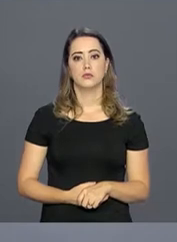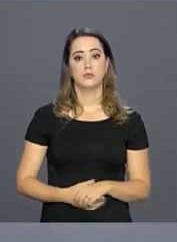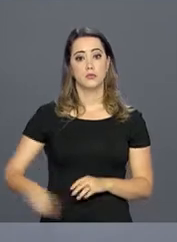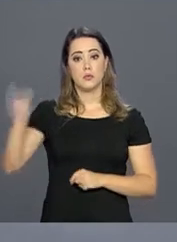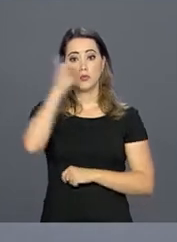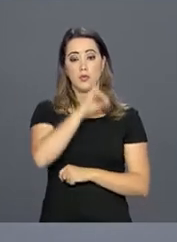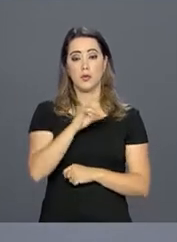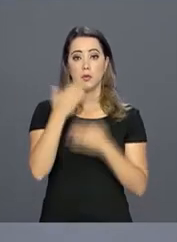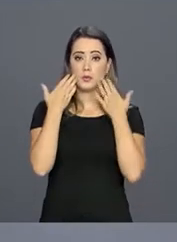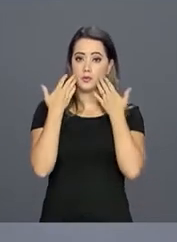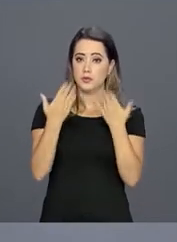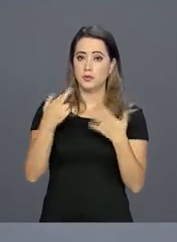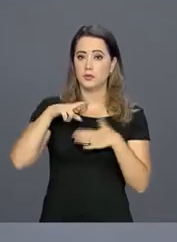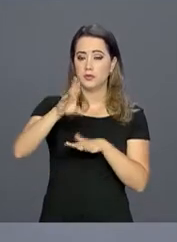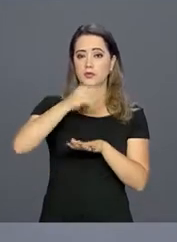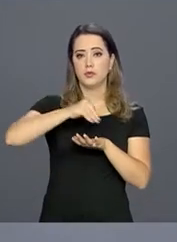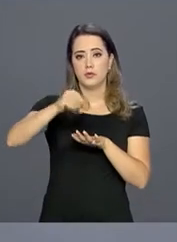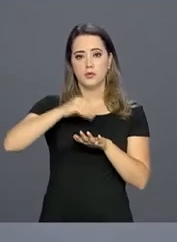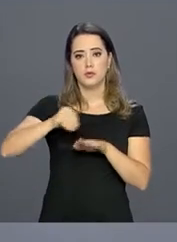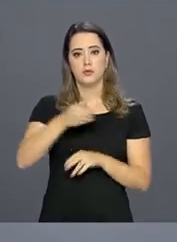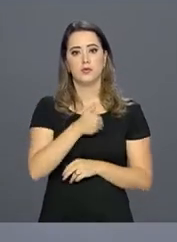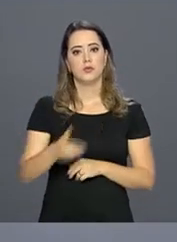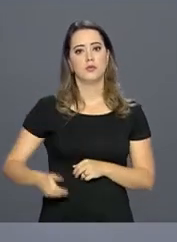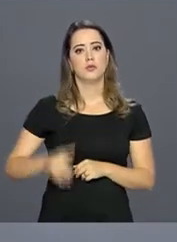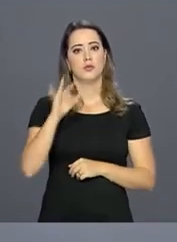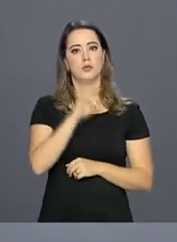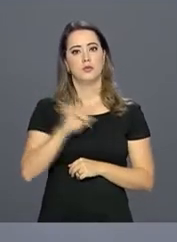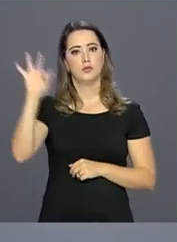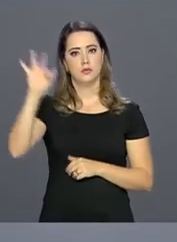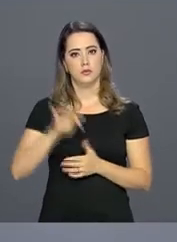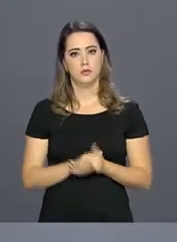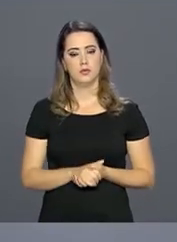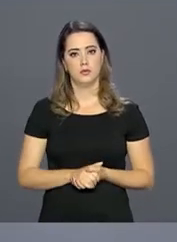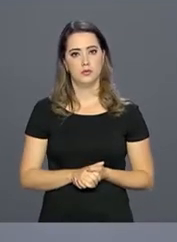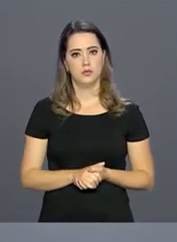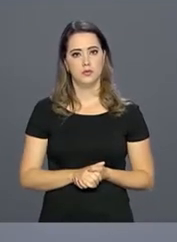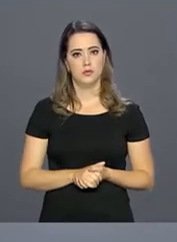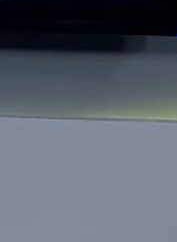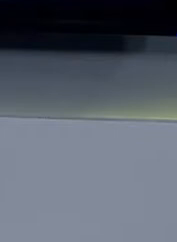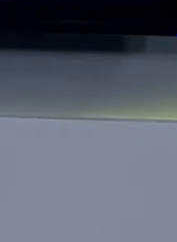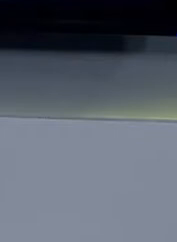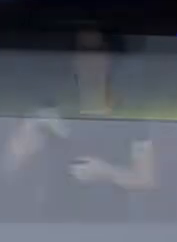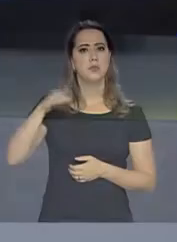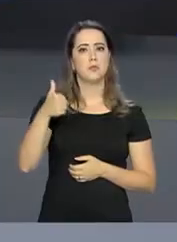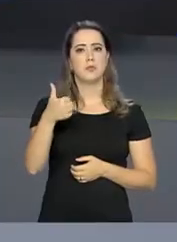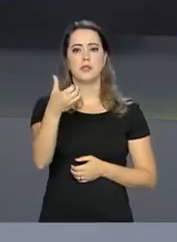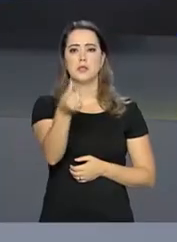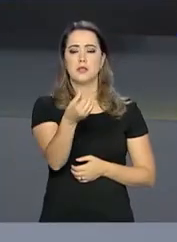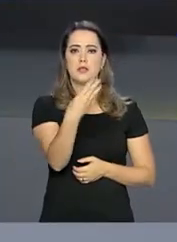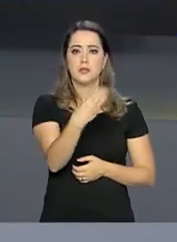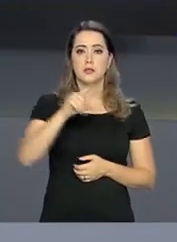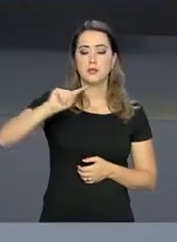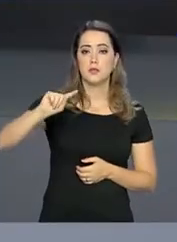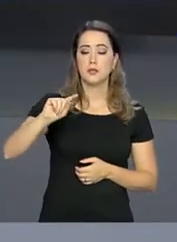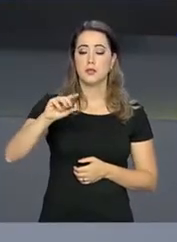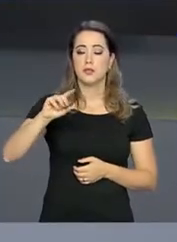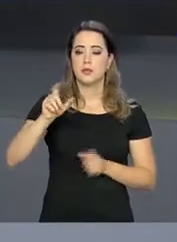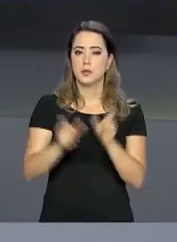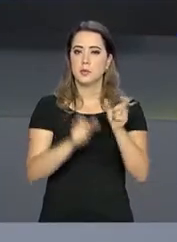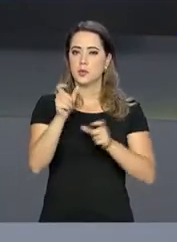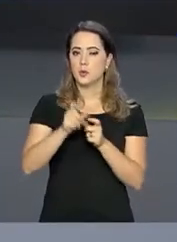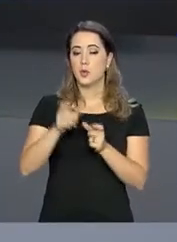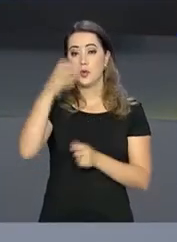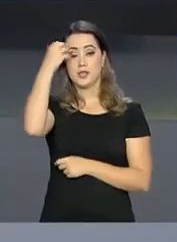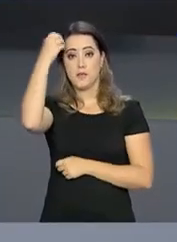Olá, no ar o repórter NBR com as notícias do governo federal. Mais 163 venezuelanos